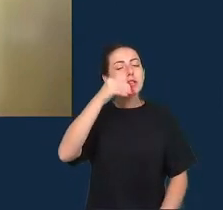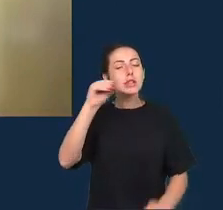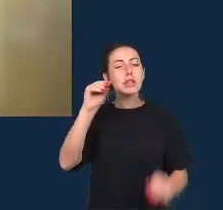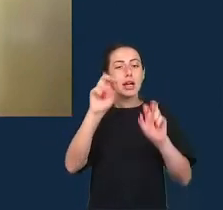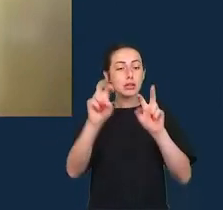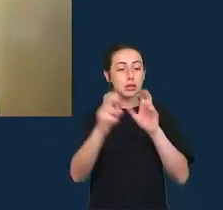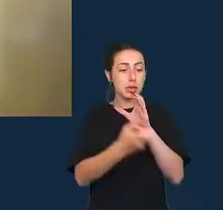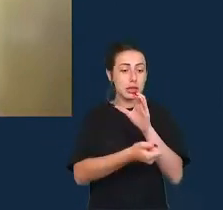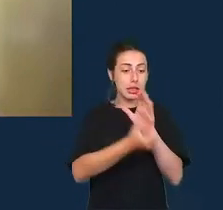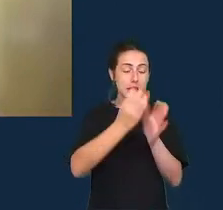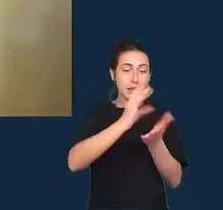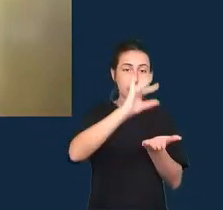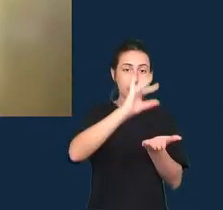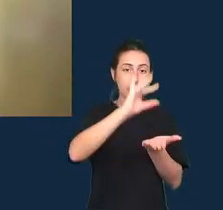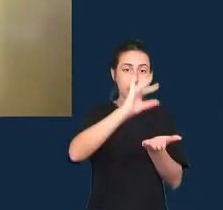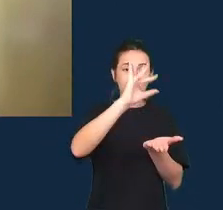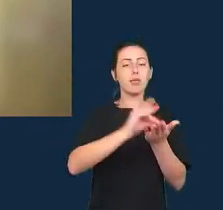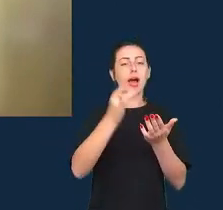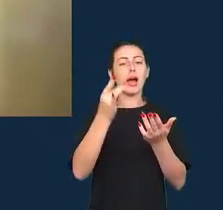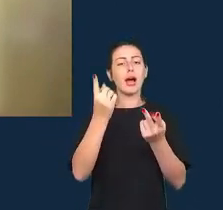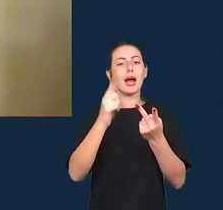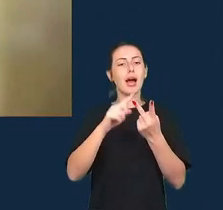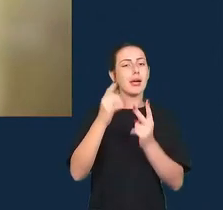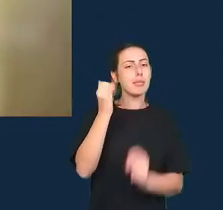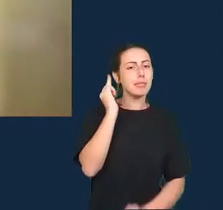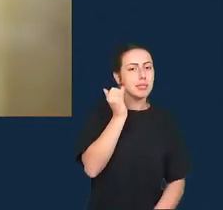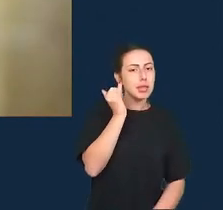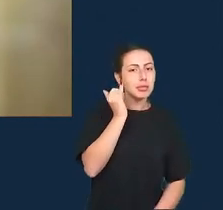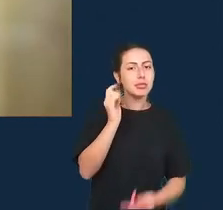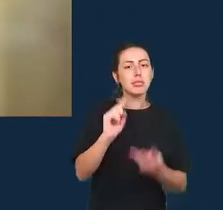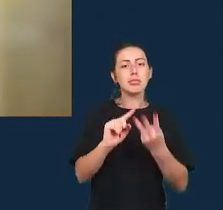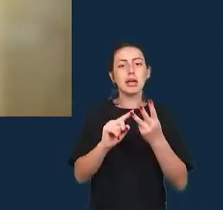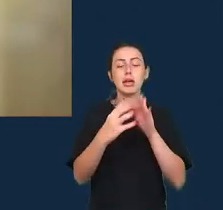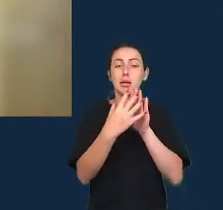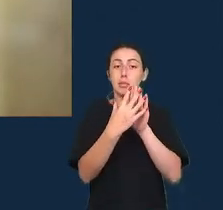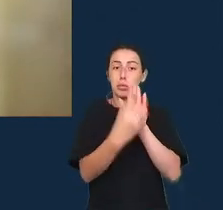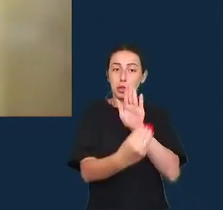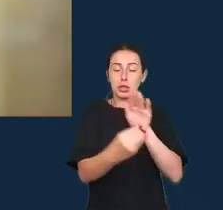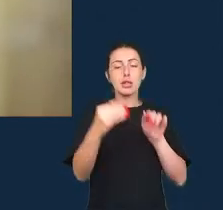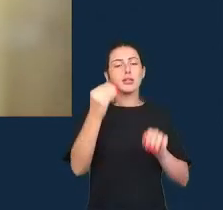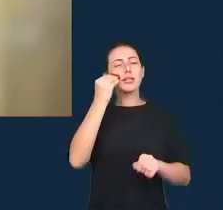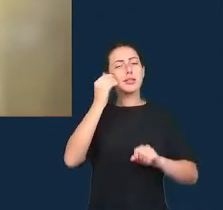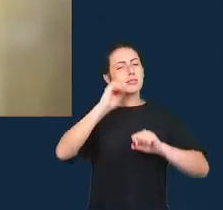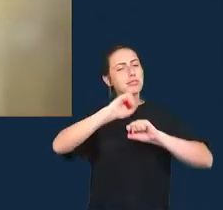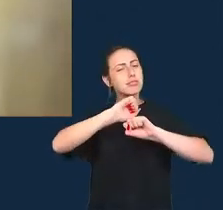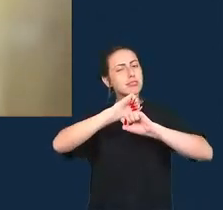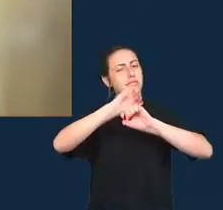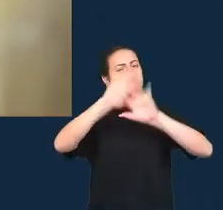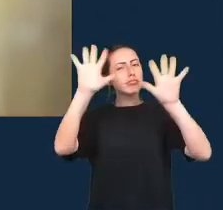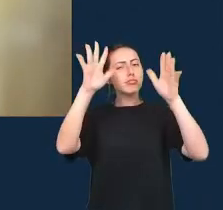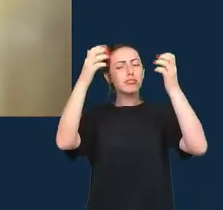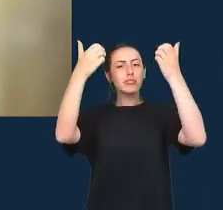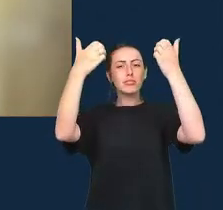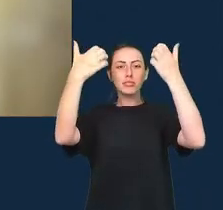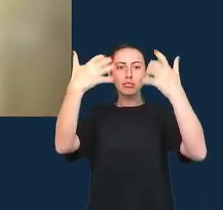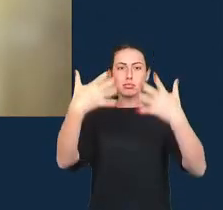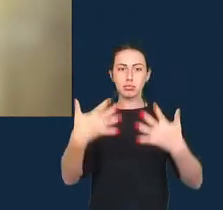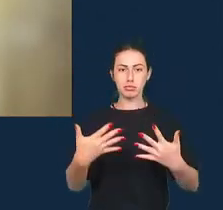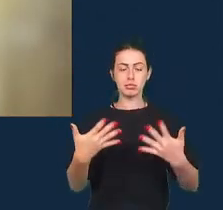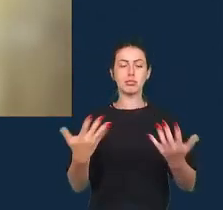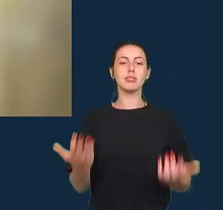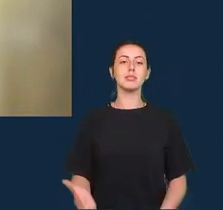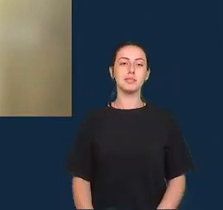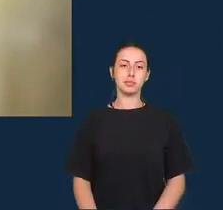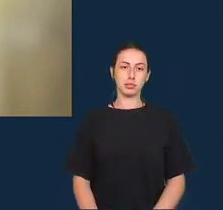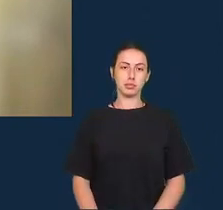das alegações e dos modelos e sermos mais honestos de que dessas alegações muito